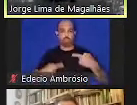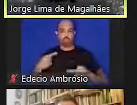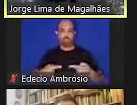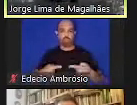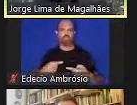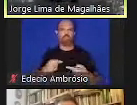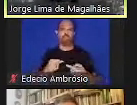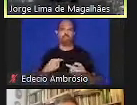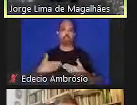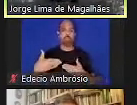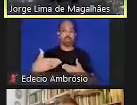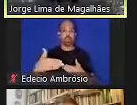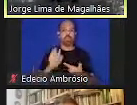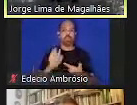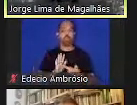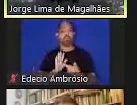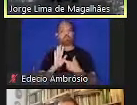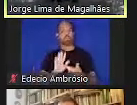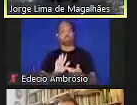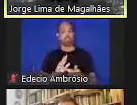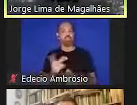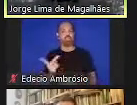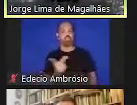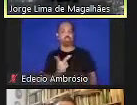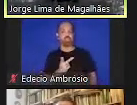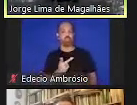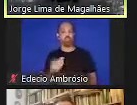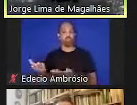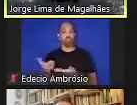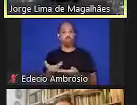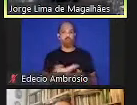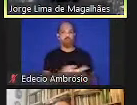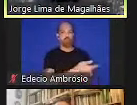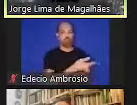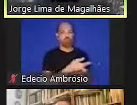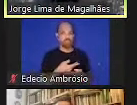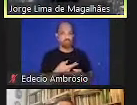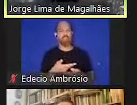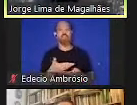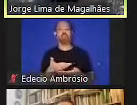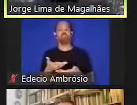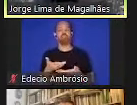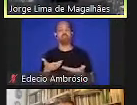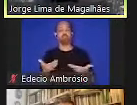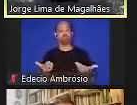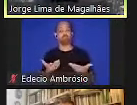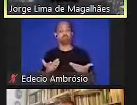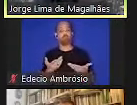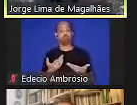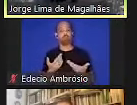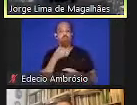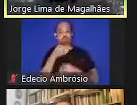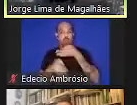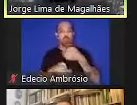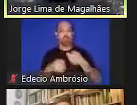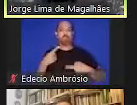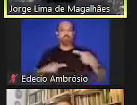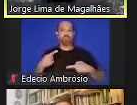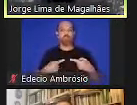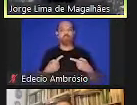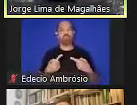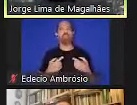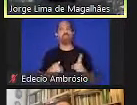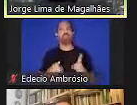mais à frente apresentarei os dois convidados que temos para comentar e discutir e seguidamente